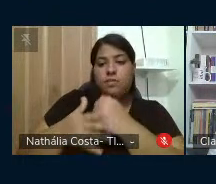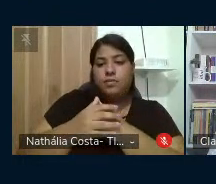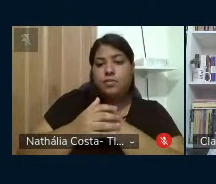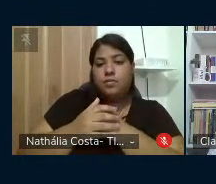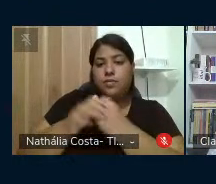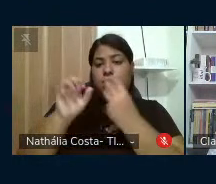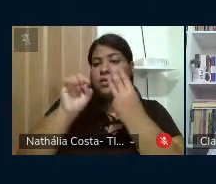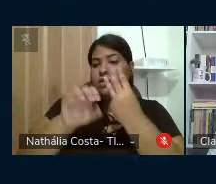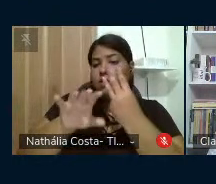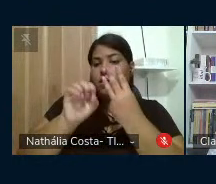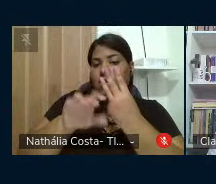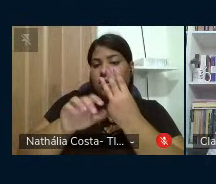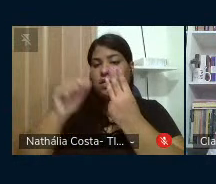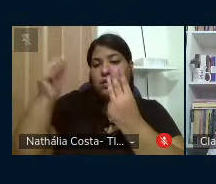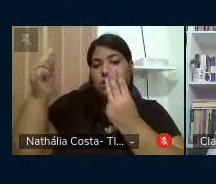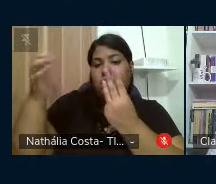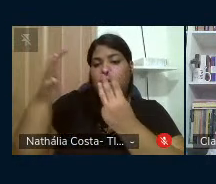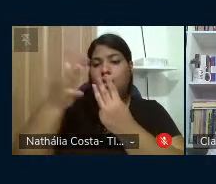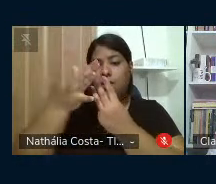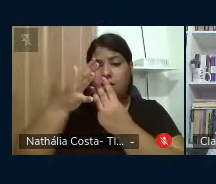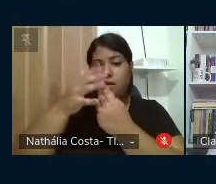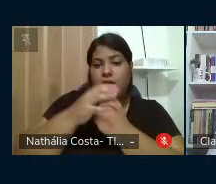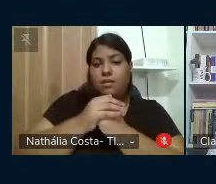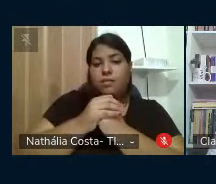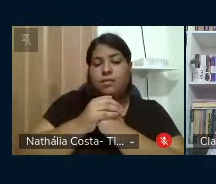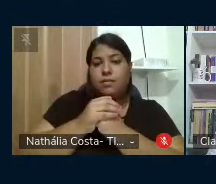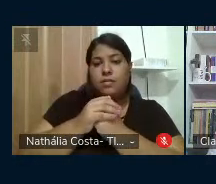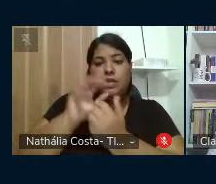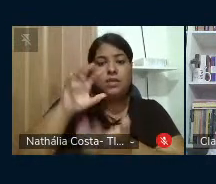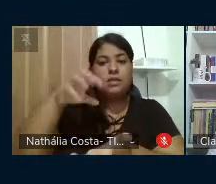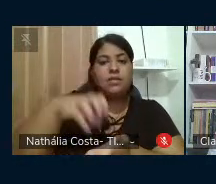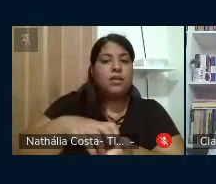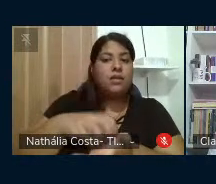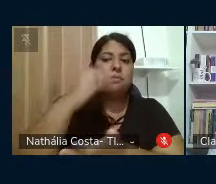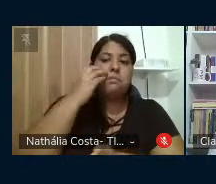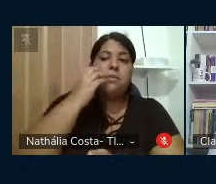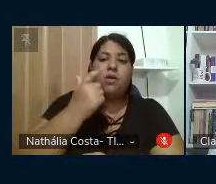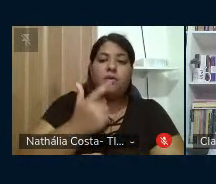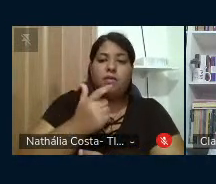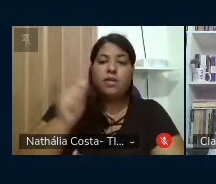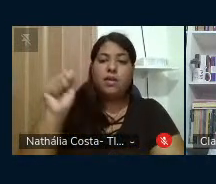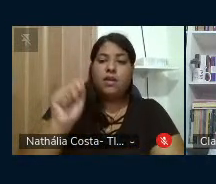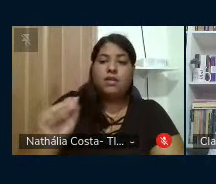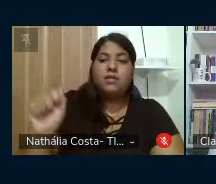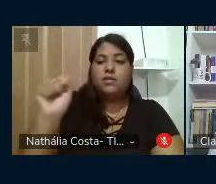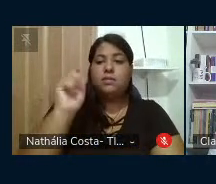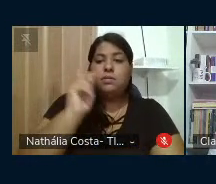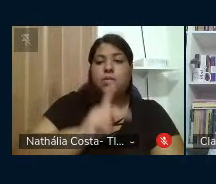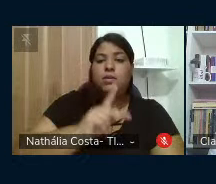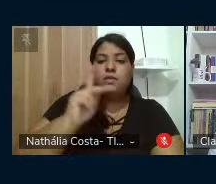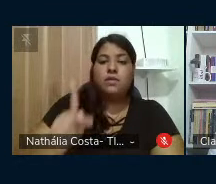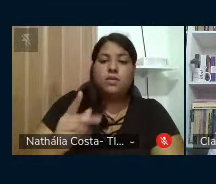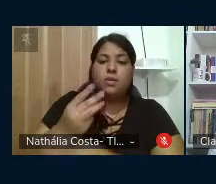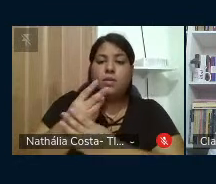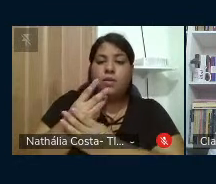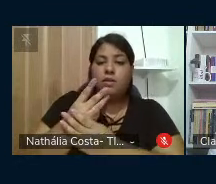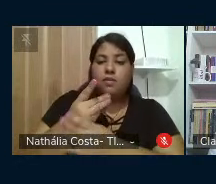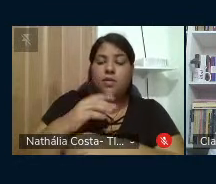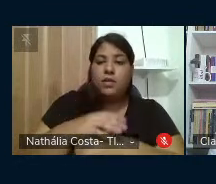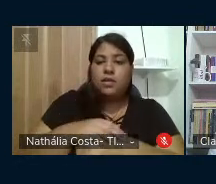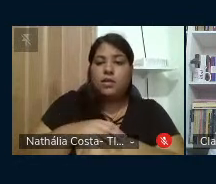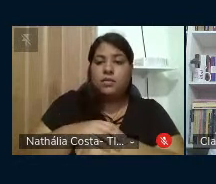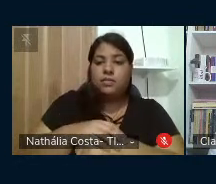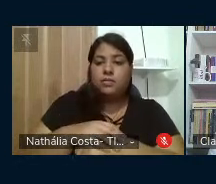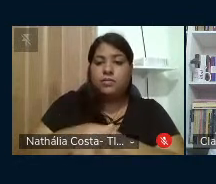Centro Acadêmico do Agreste o Centro Paulo Freire a Associação dos Docentes da UFPE a